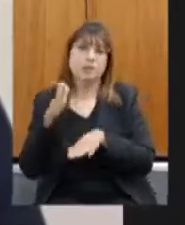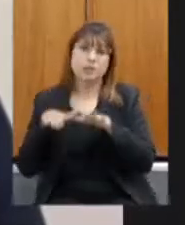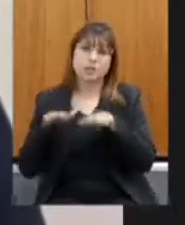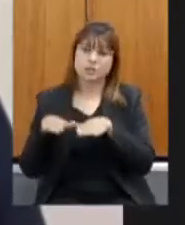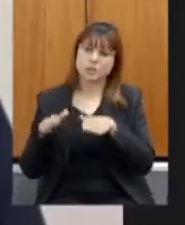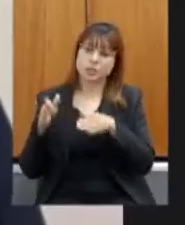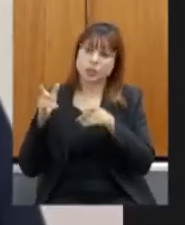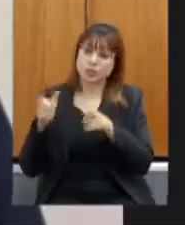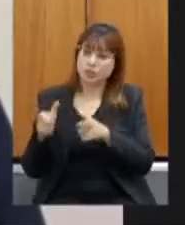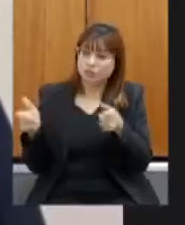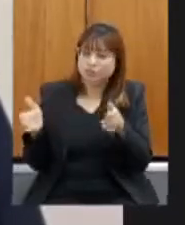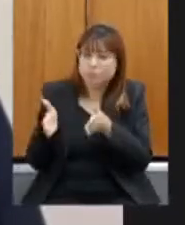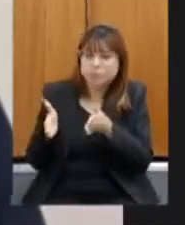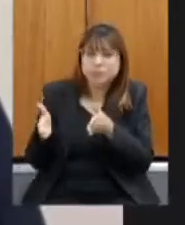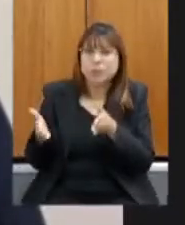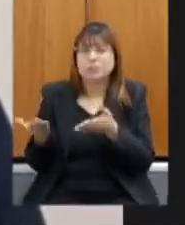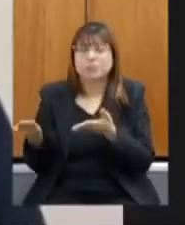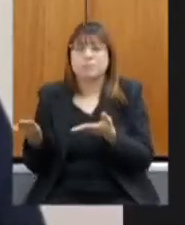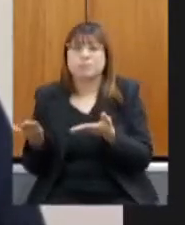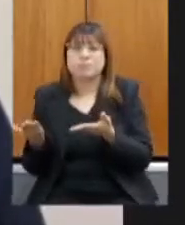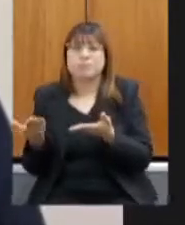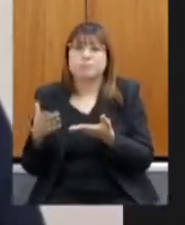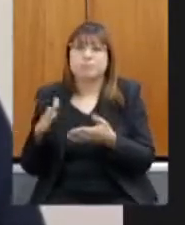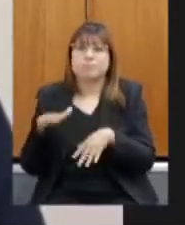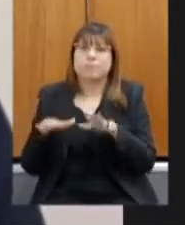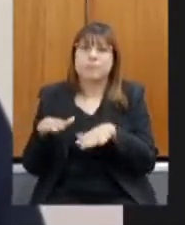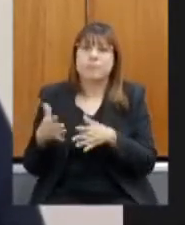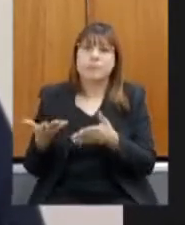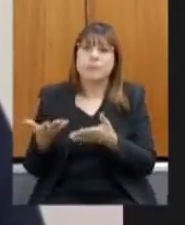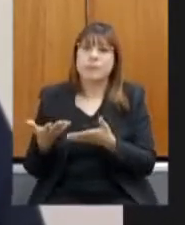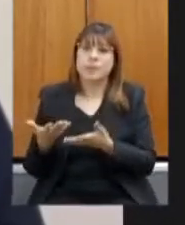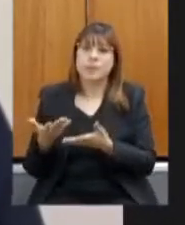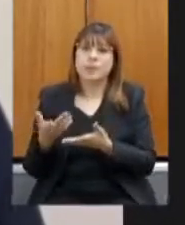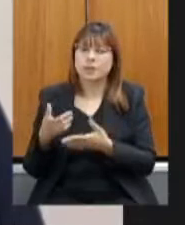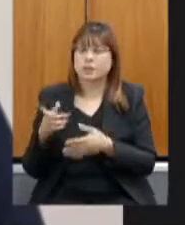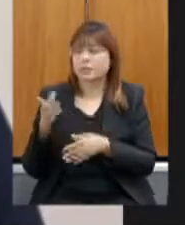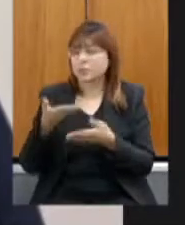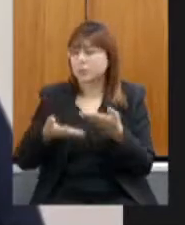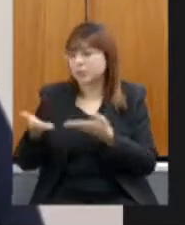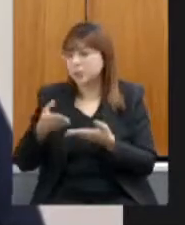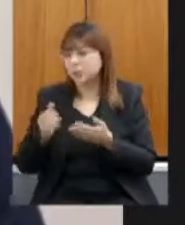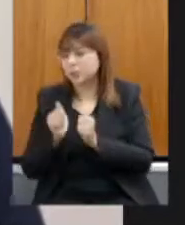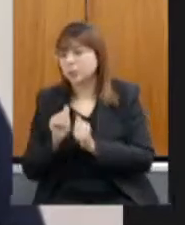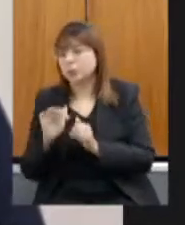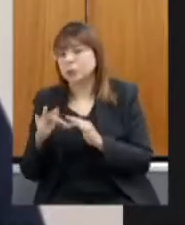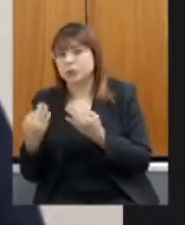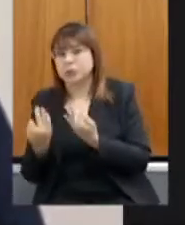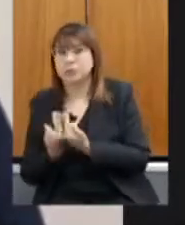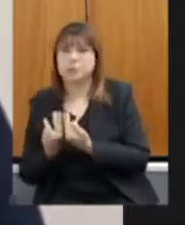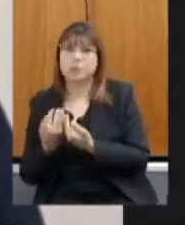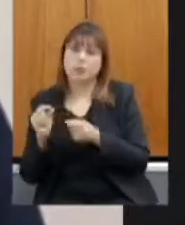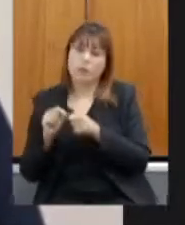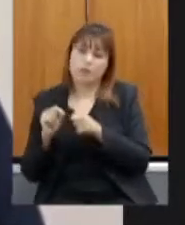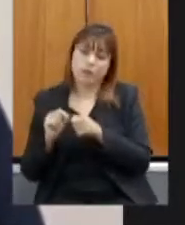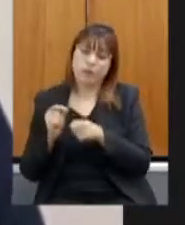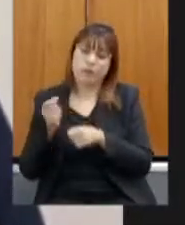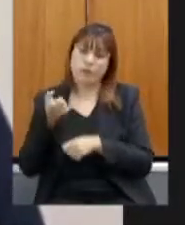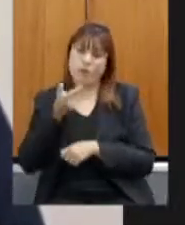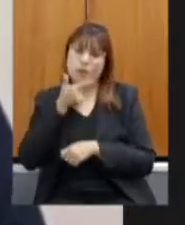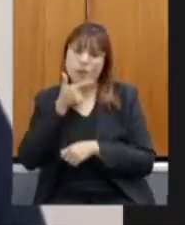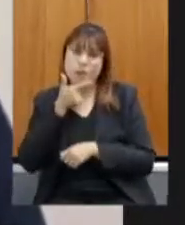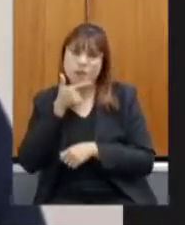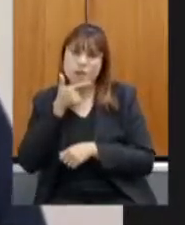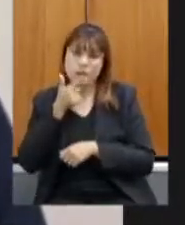ali que muitas vezes até trata a vaca como alguém querido da família e faz um queijo ali no quartinho de